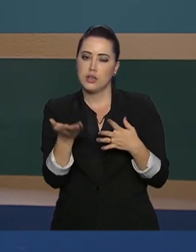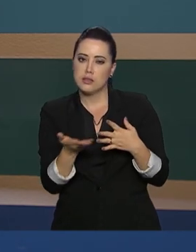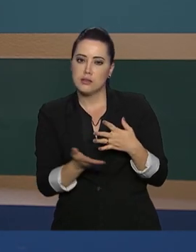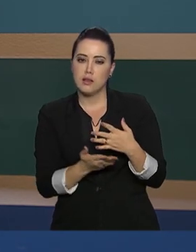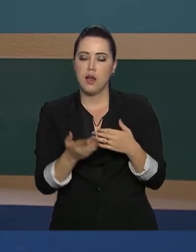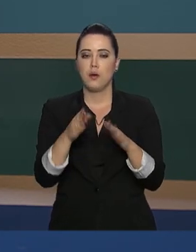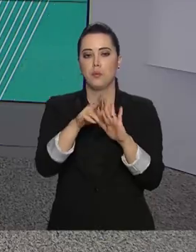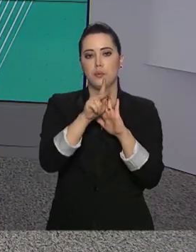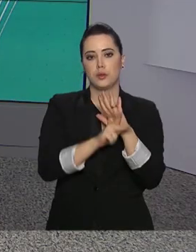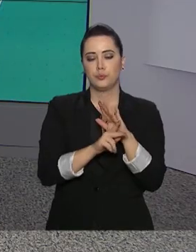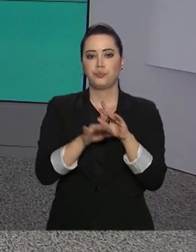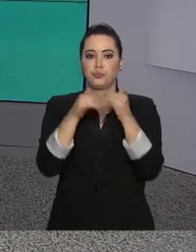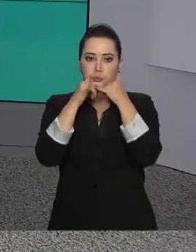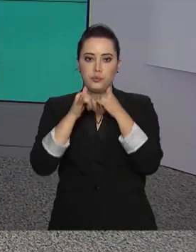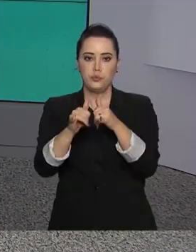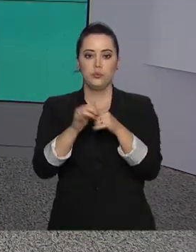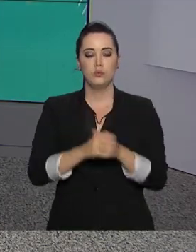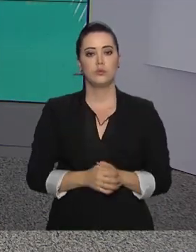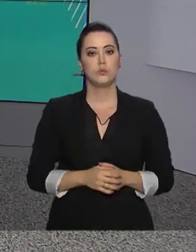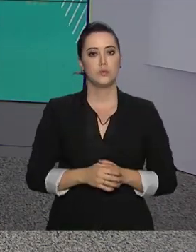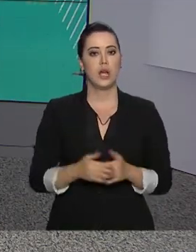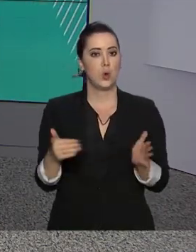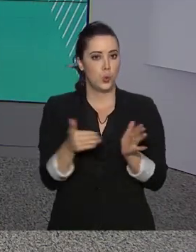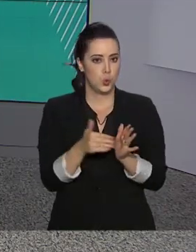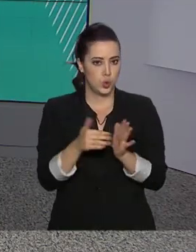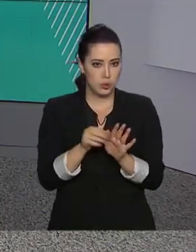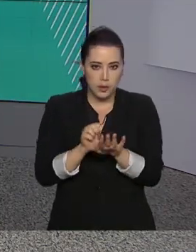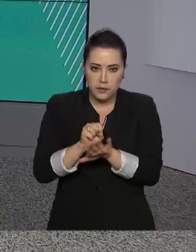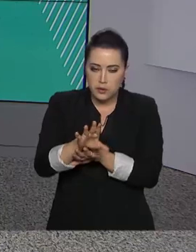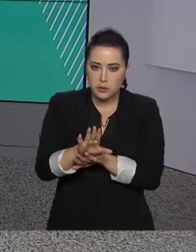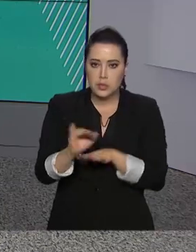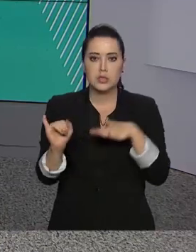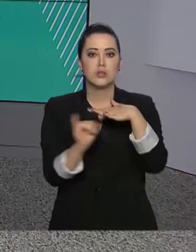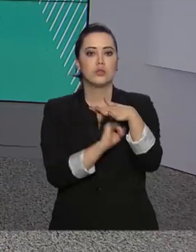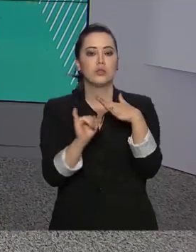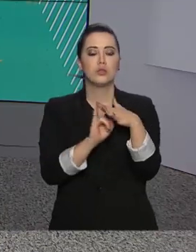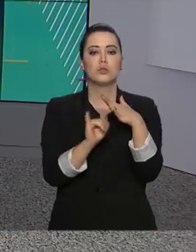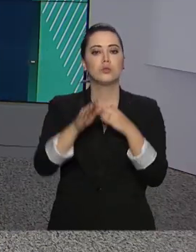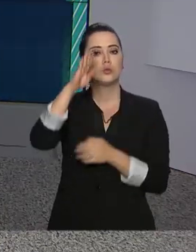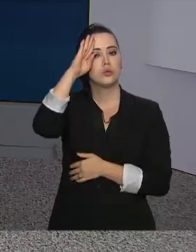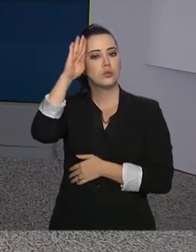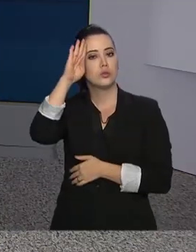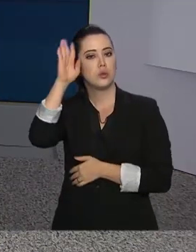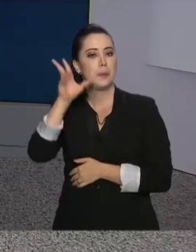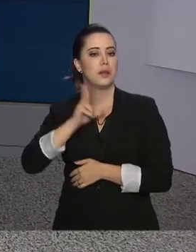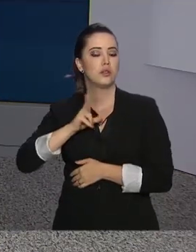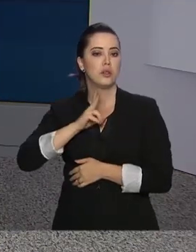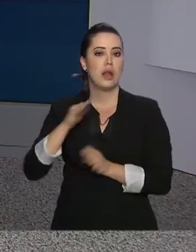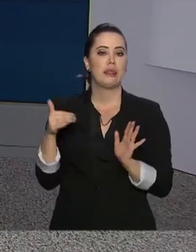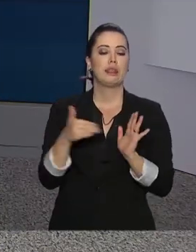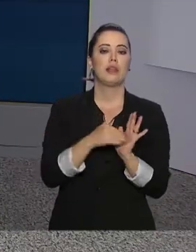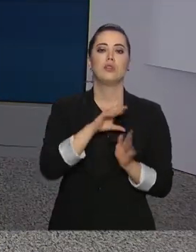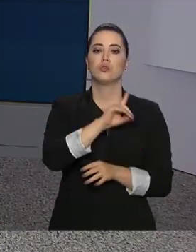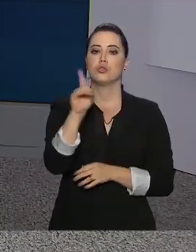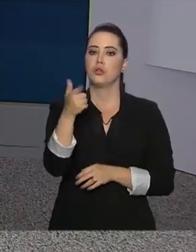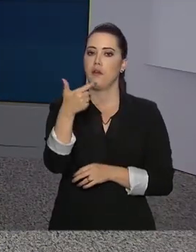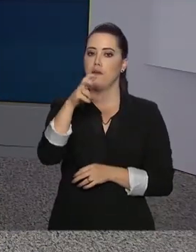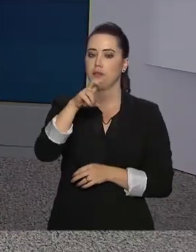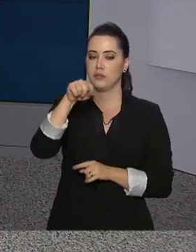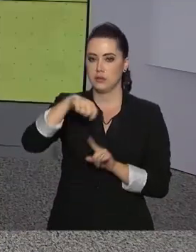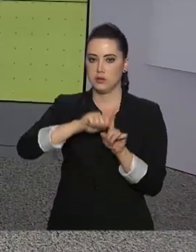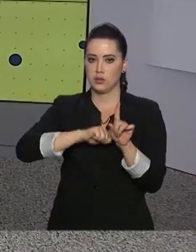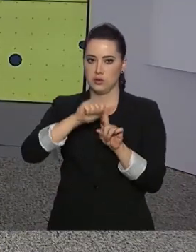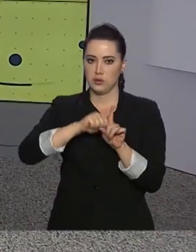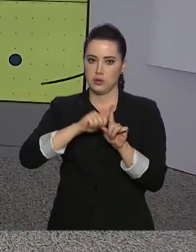energia. E uma última informação. Instituições de ensino superior privadas têm até o dia 25 deste